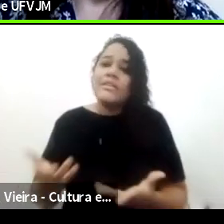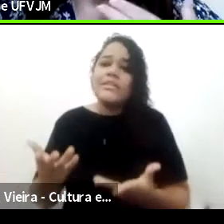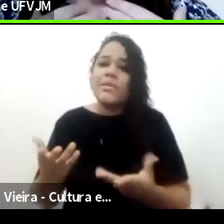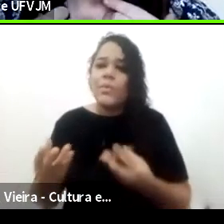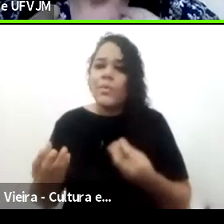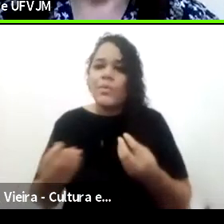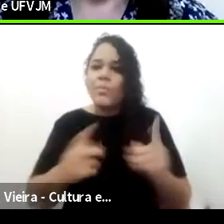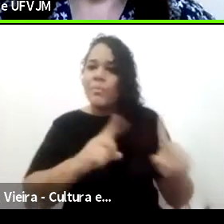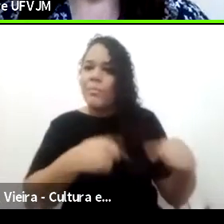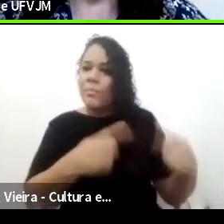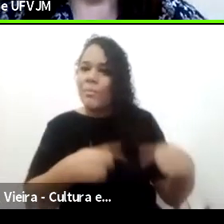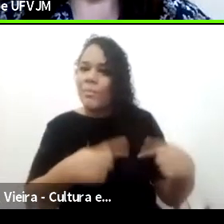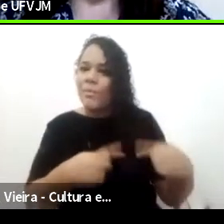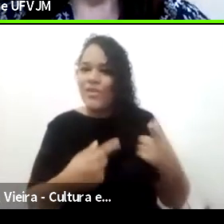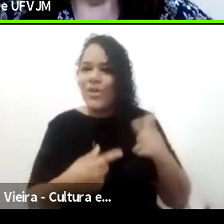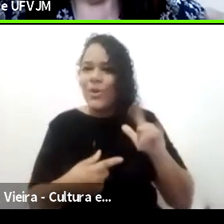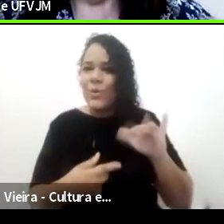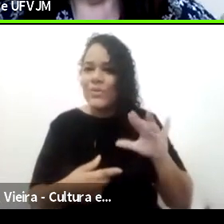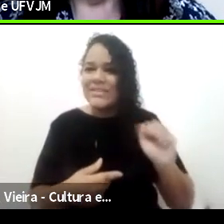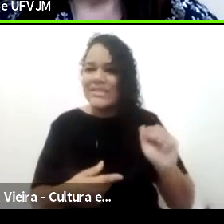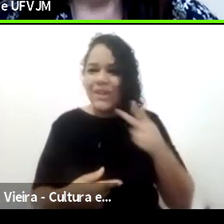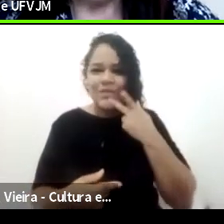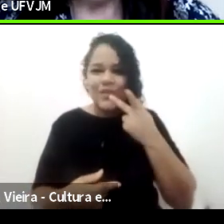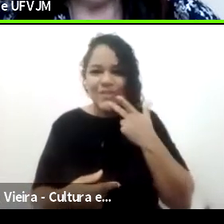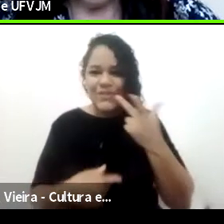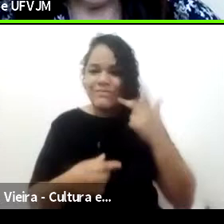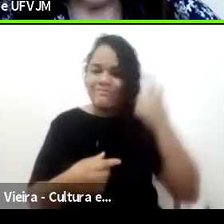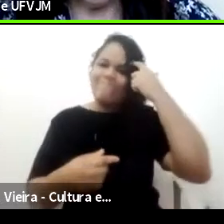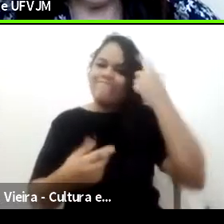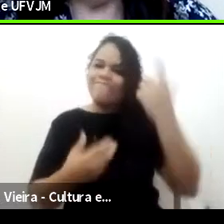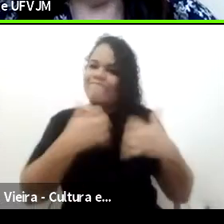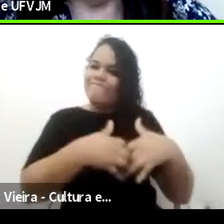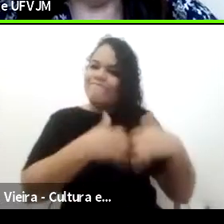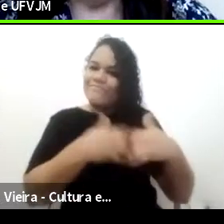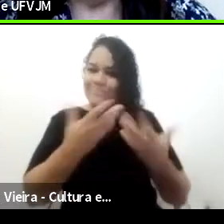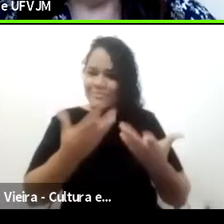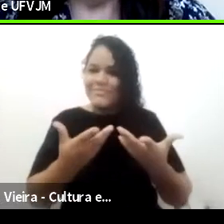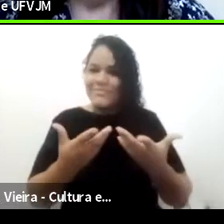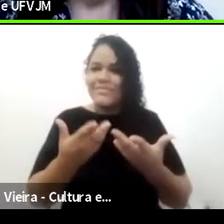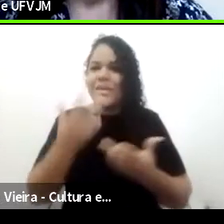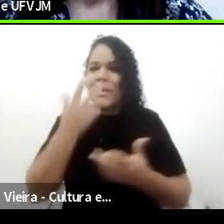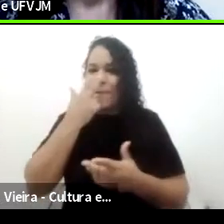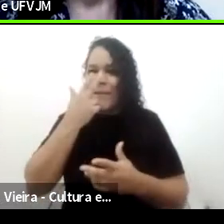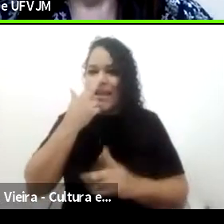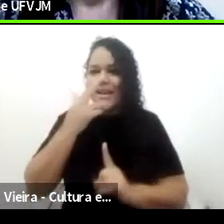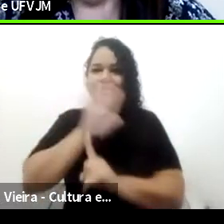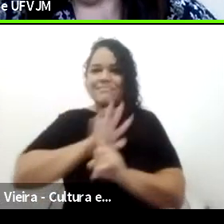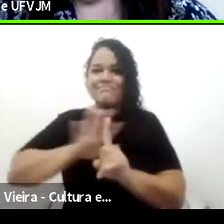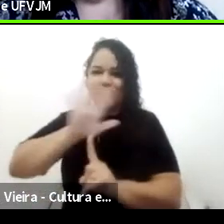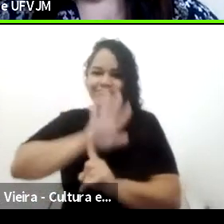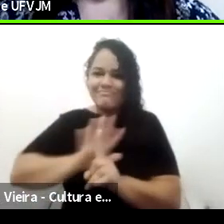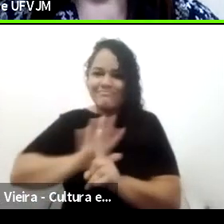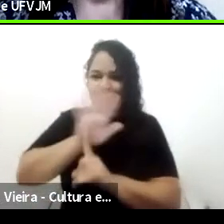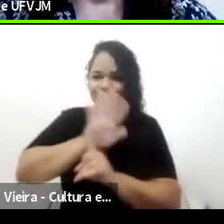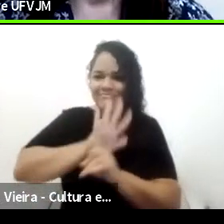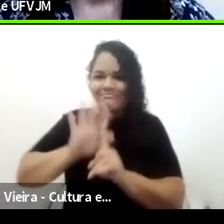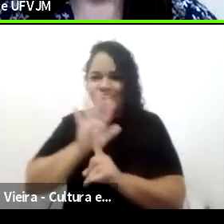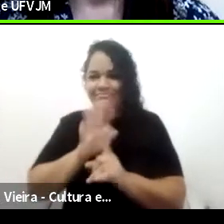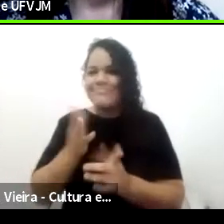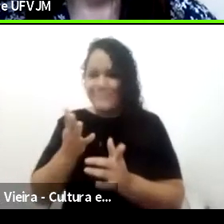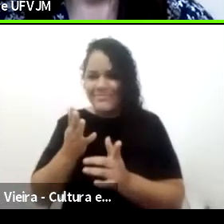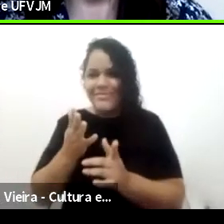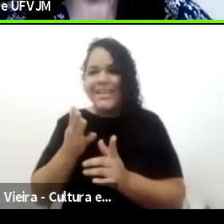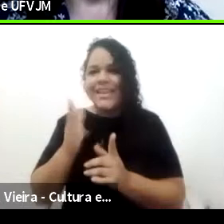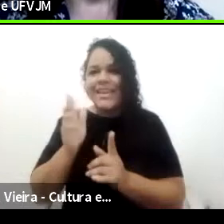provocada pelo Luciano para pensar, vamos chamar assim de um pano de fundo, que possa dar caminhos,